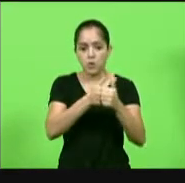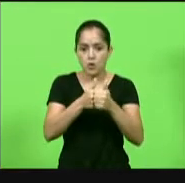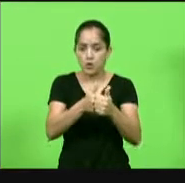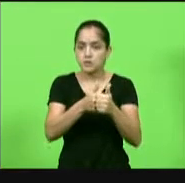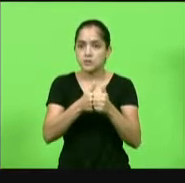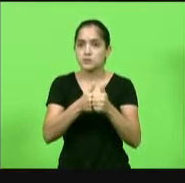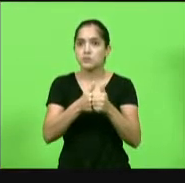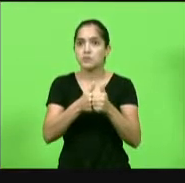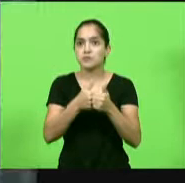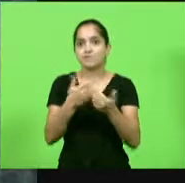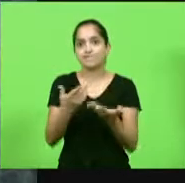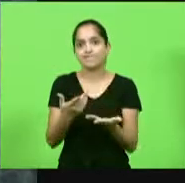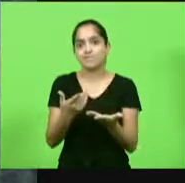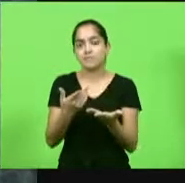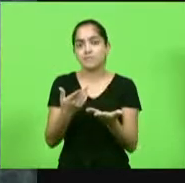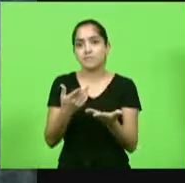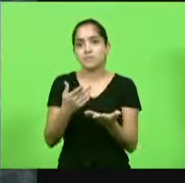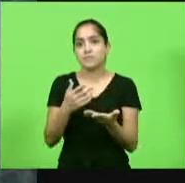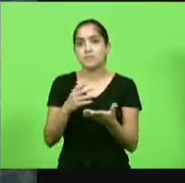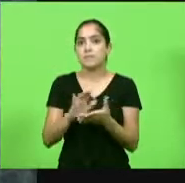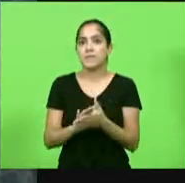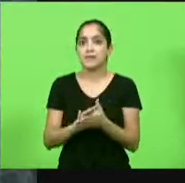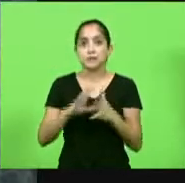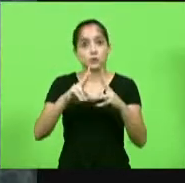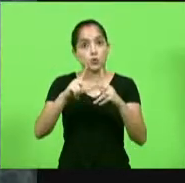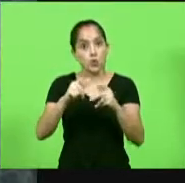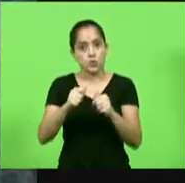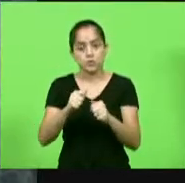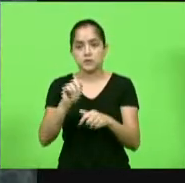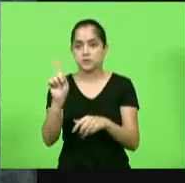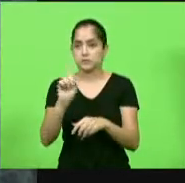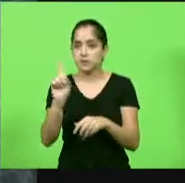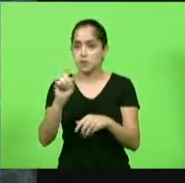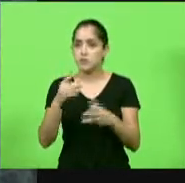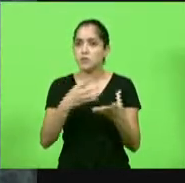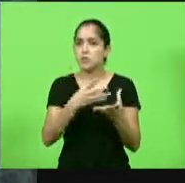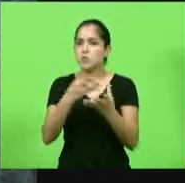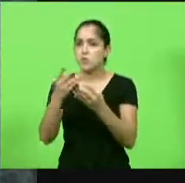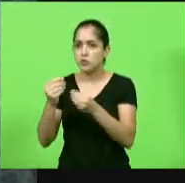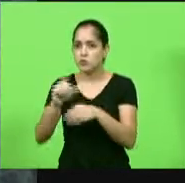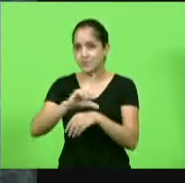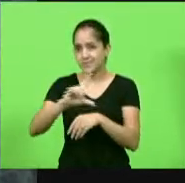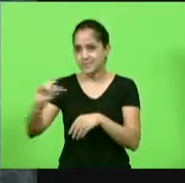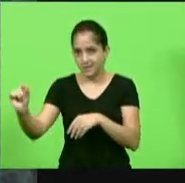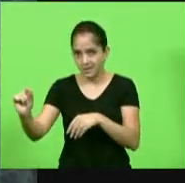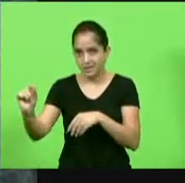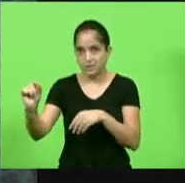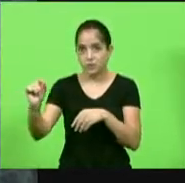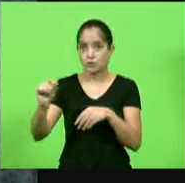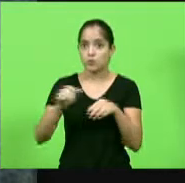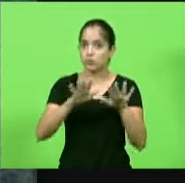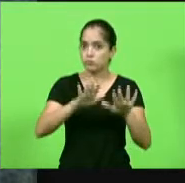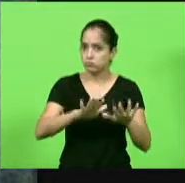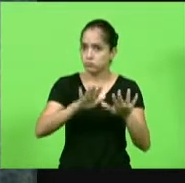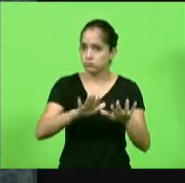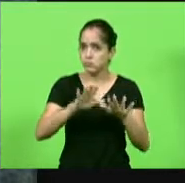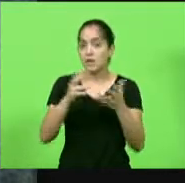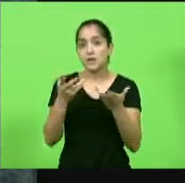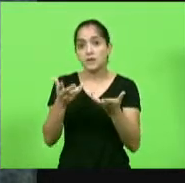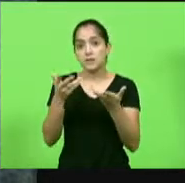todas as propriedades foram indenizadas. e muitos moradores que saíram de lá e os que ainda estão